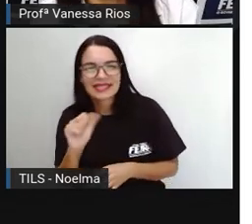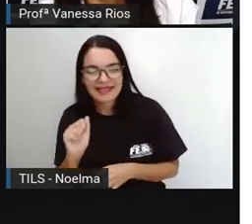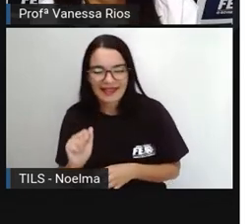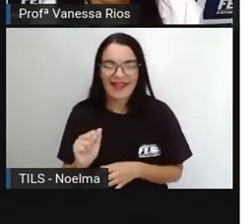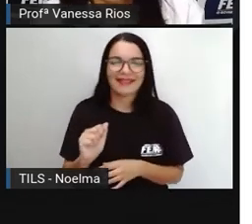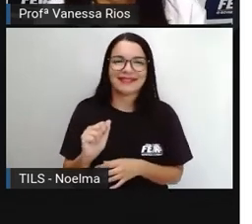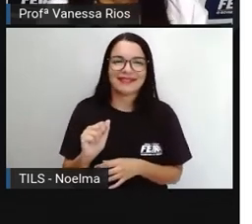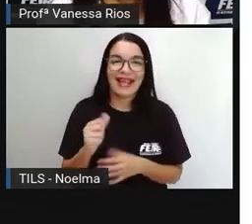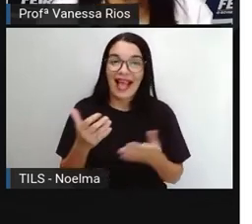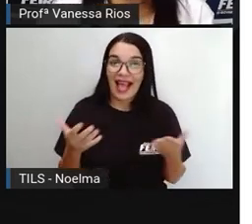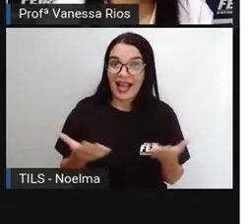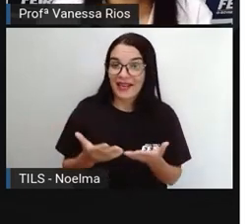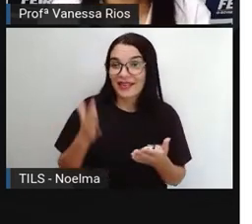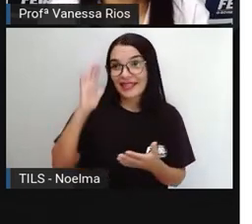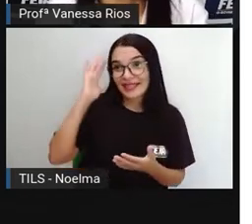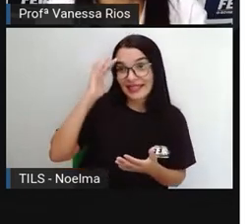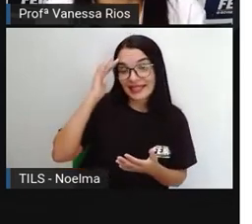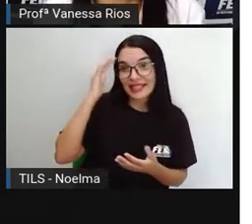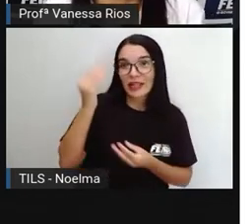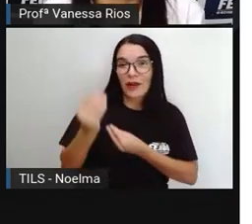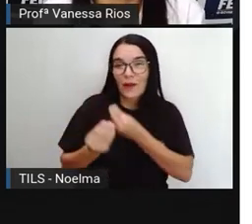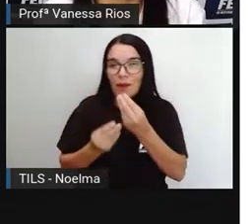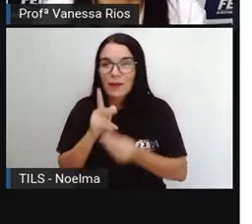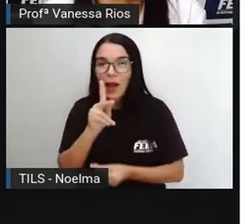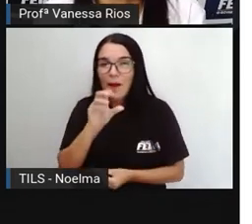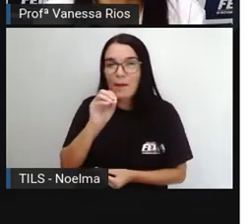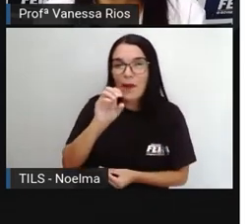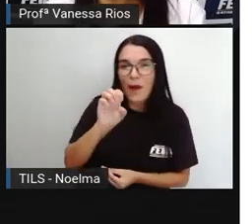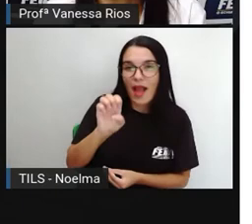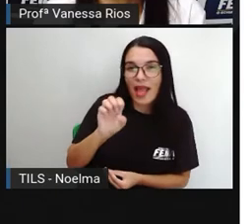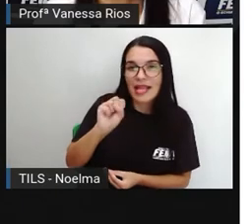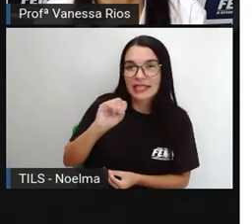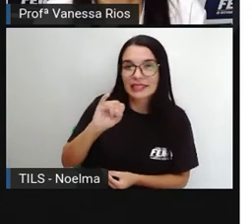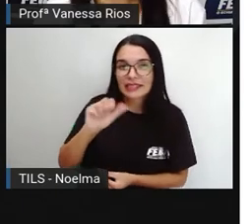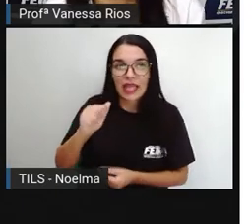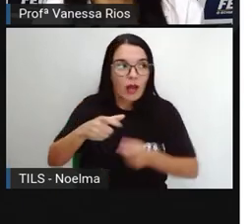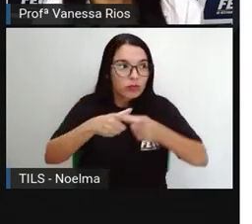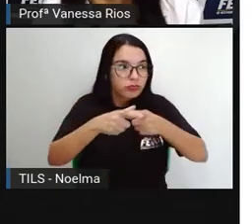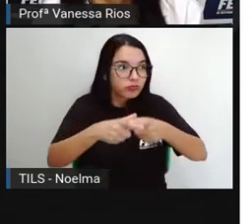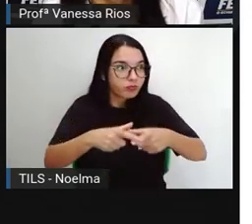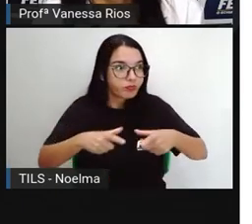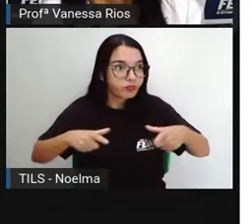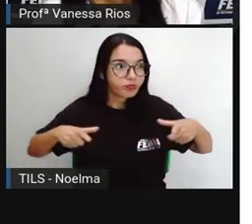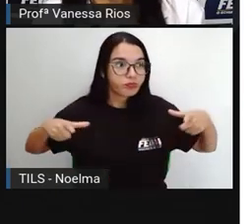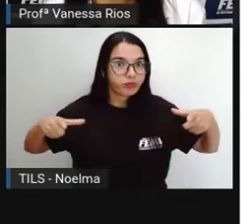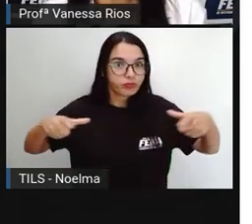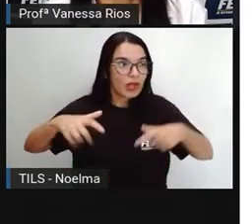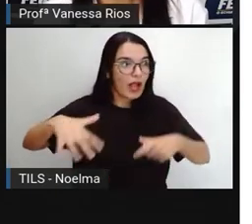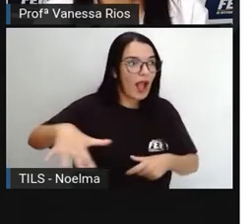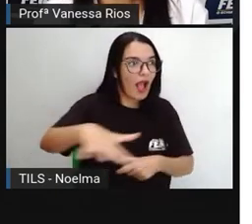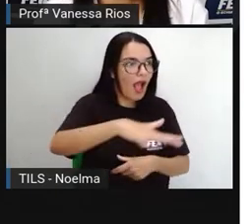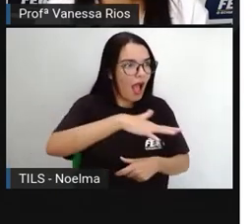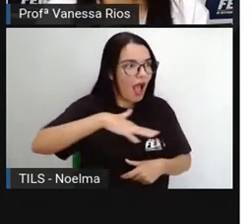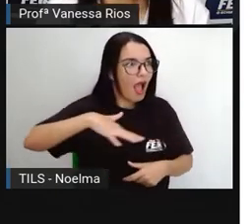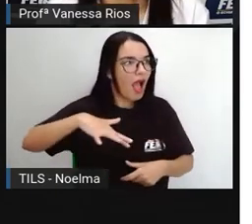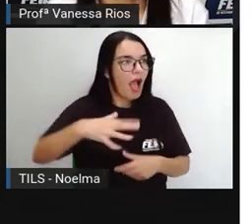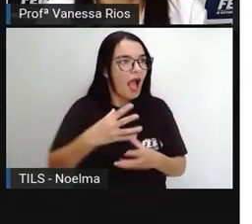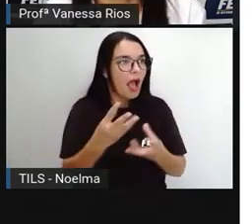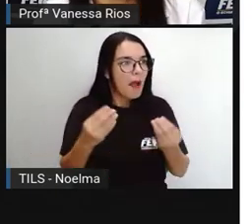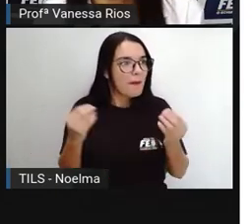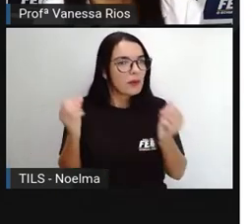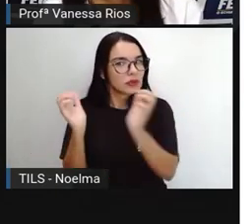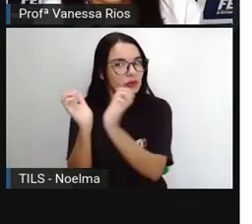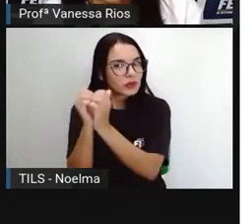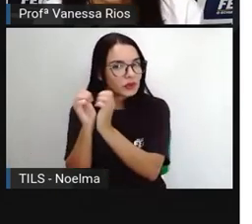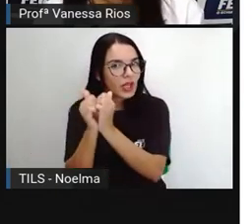poesias, entendendo como as poesias abrangem vários gêneros relacionados,